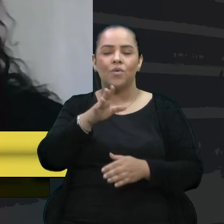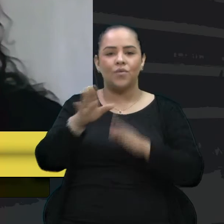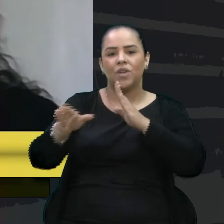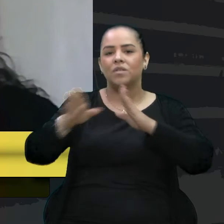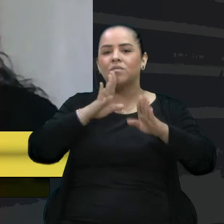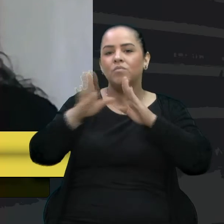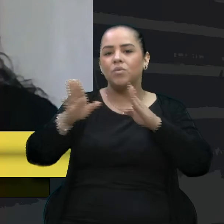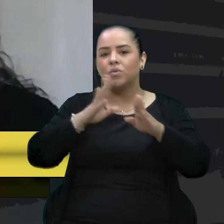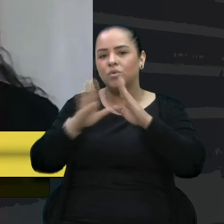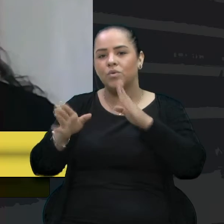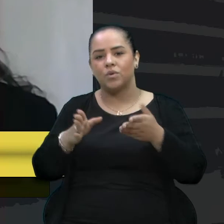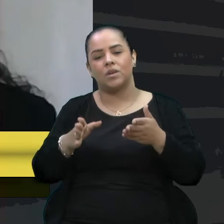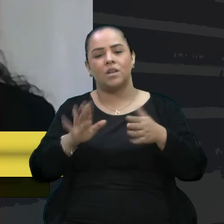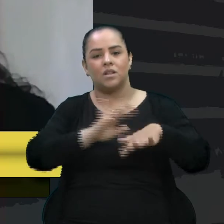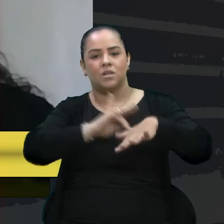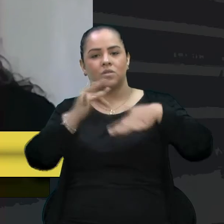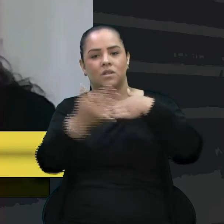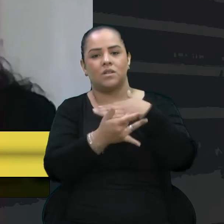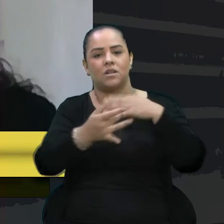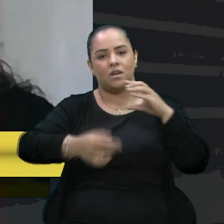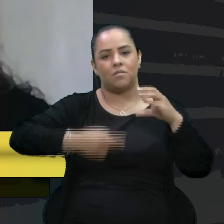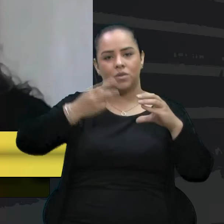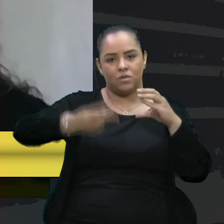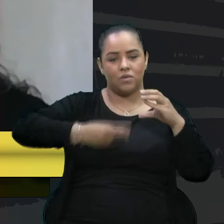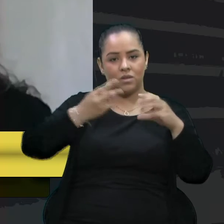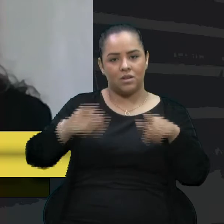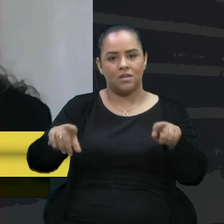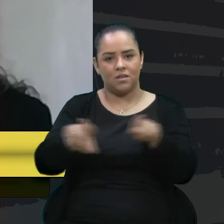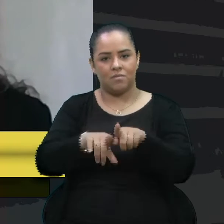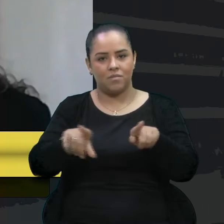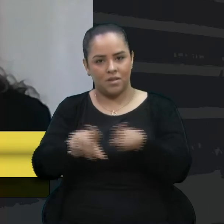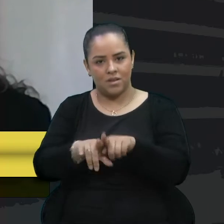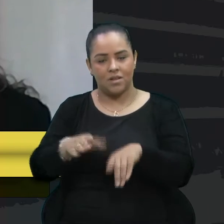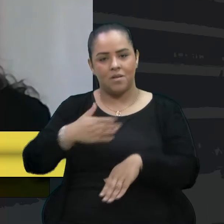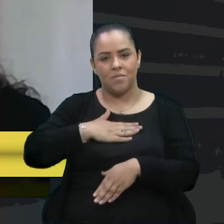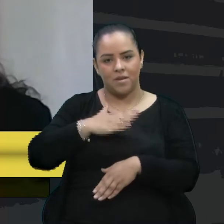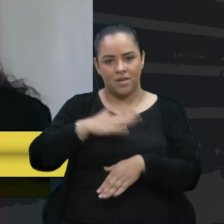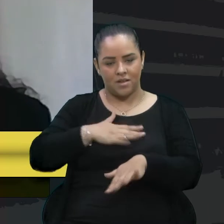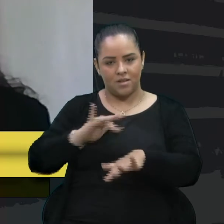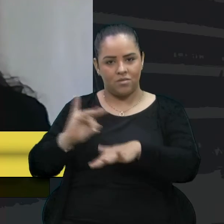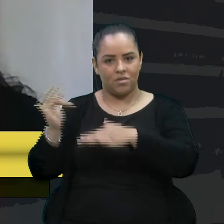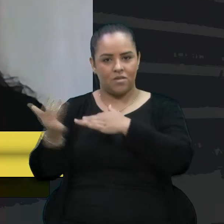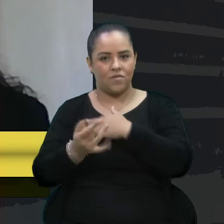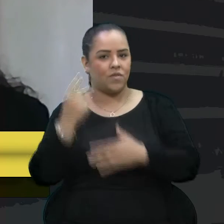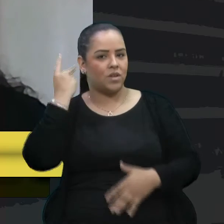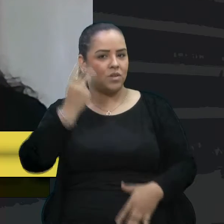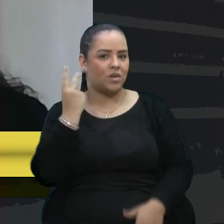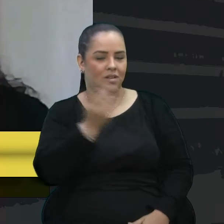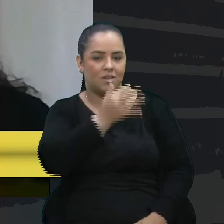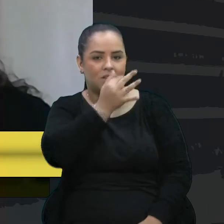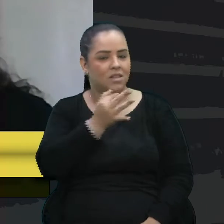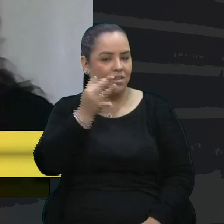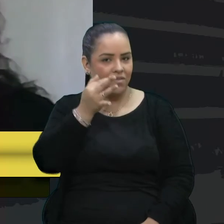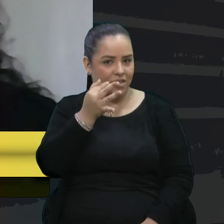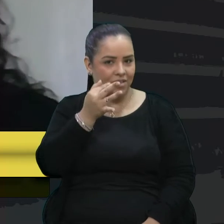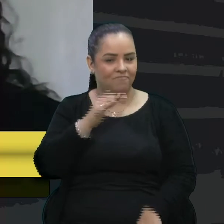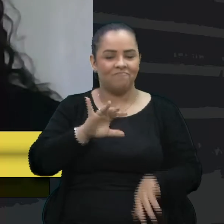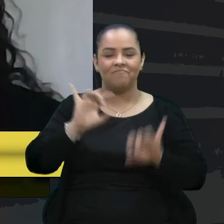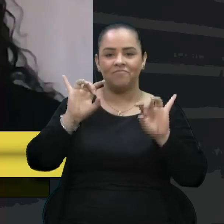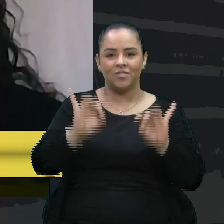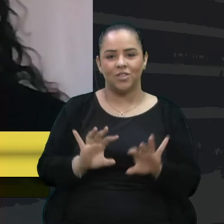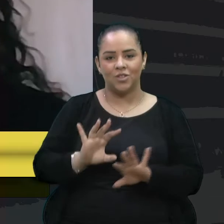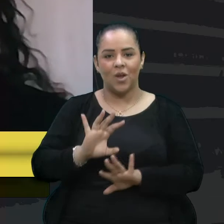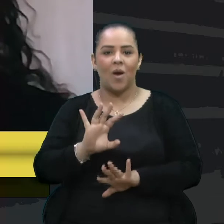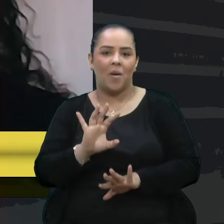sociais da Câmara Caxias e também através da minha rede social, vereadora Tatiane Friço. Era isso, senhor